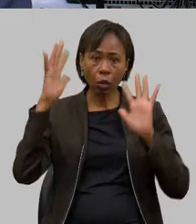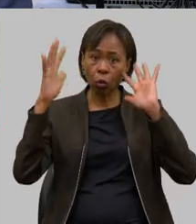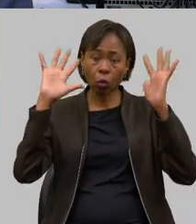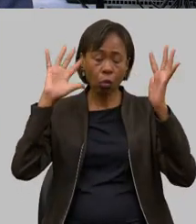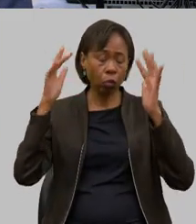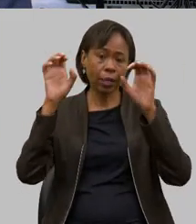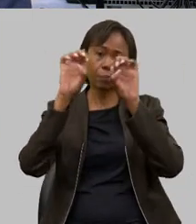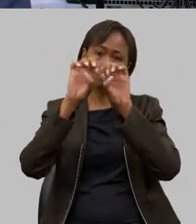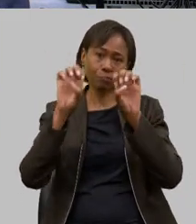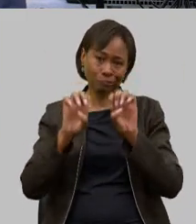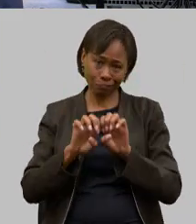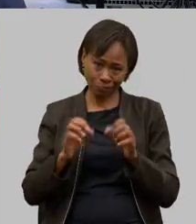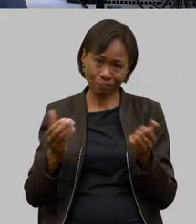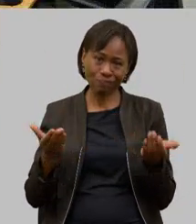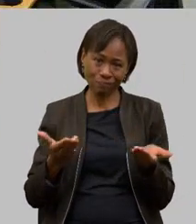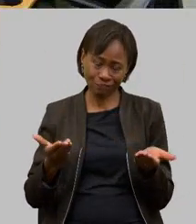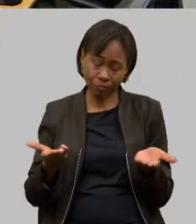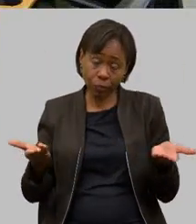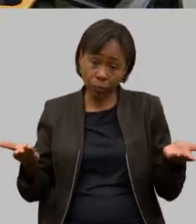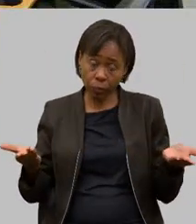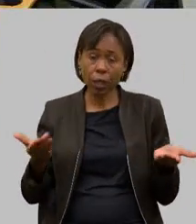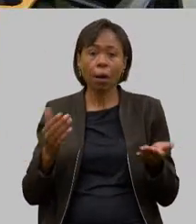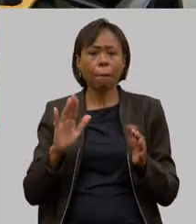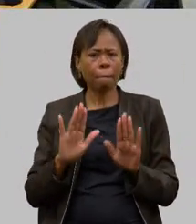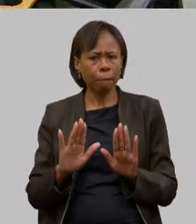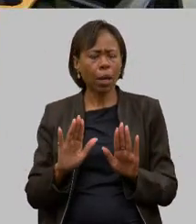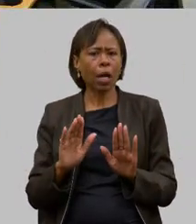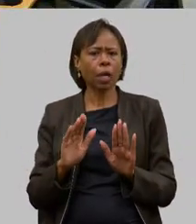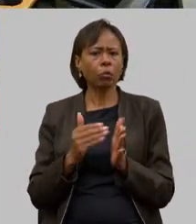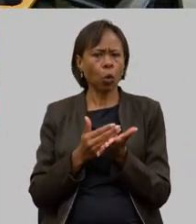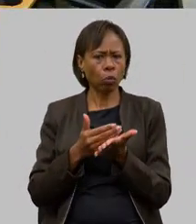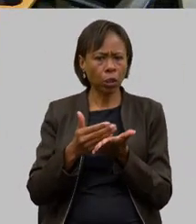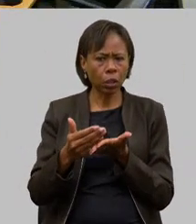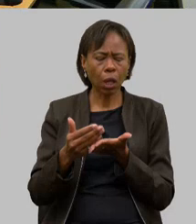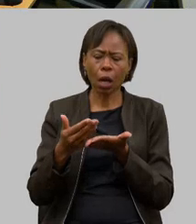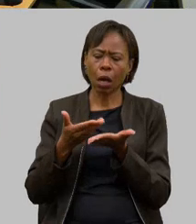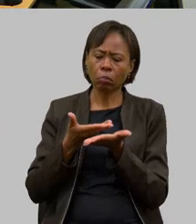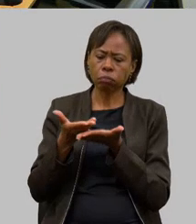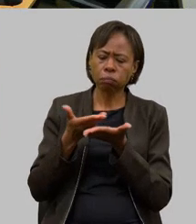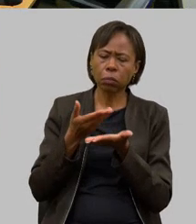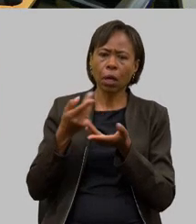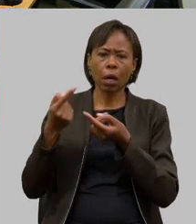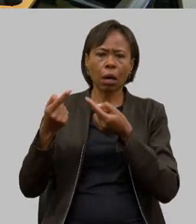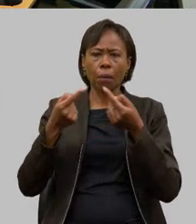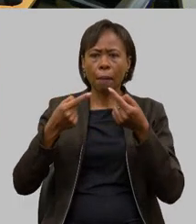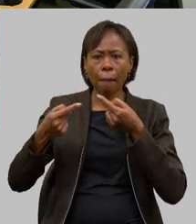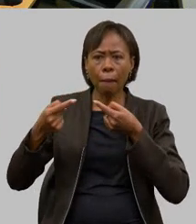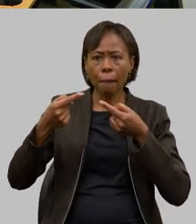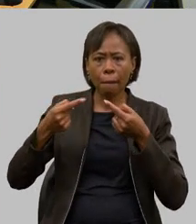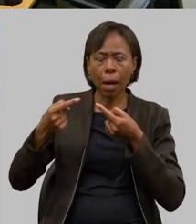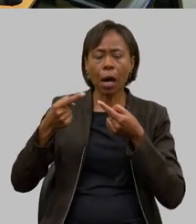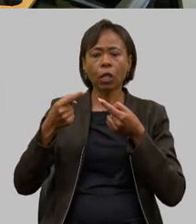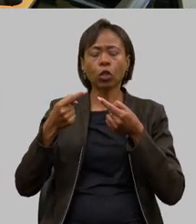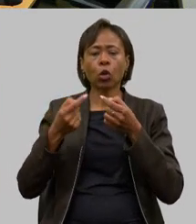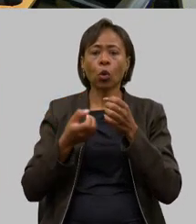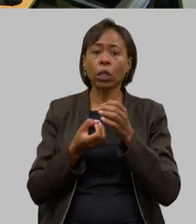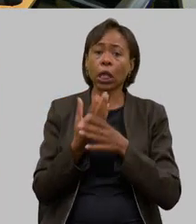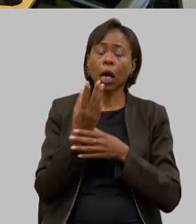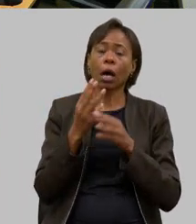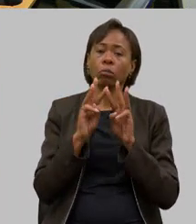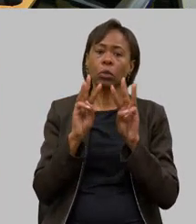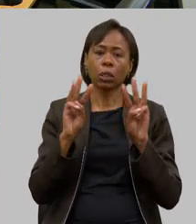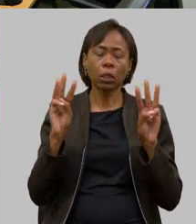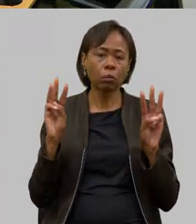mas só de abrir o diálogo só de montar um canal exclusivo um programa para o agro eu acredito que isso vai